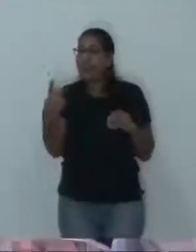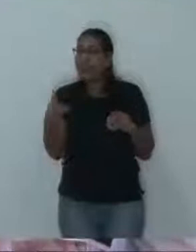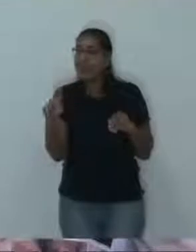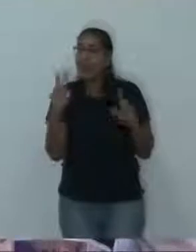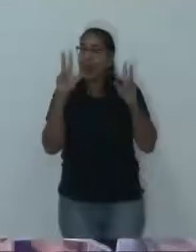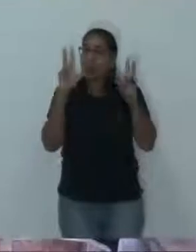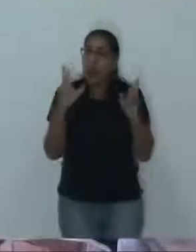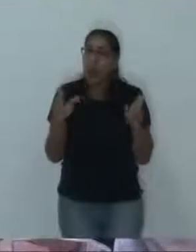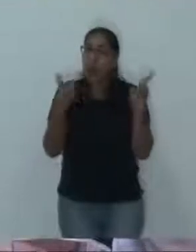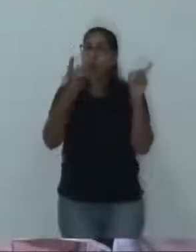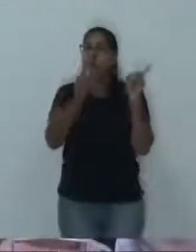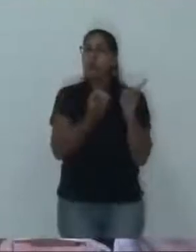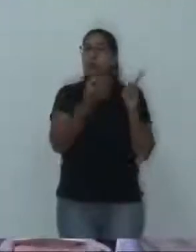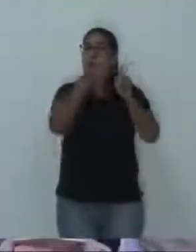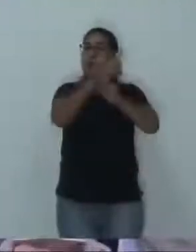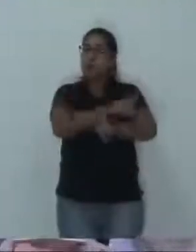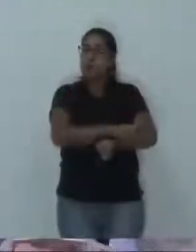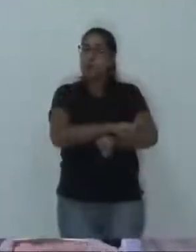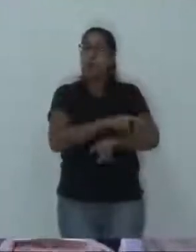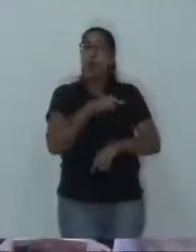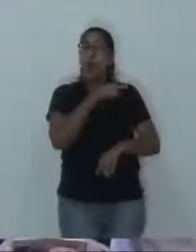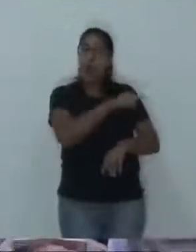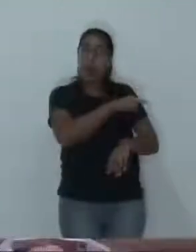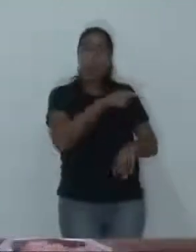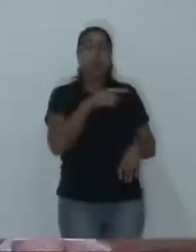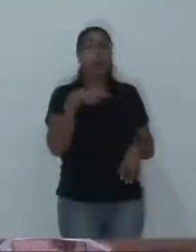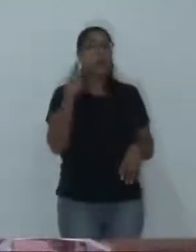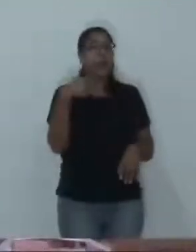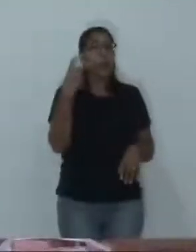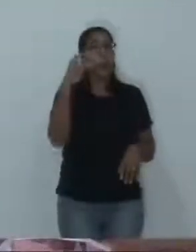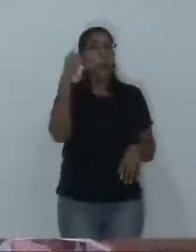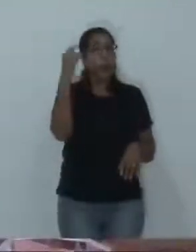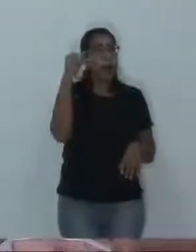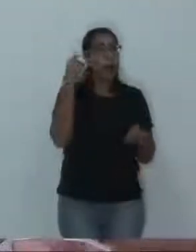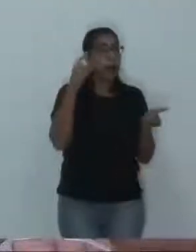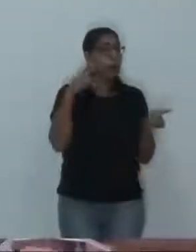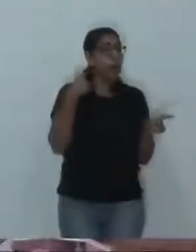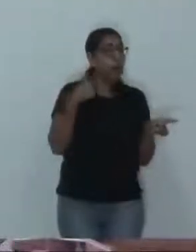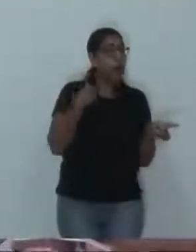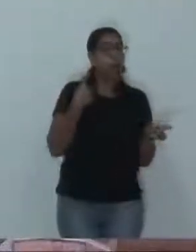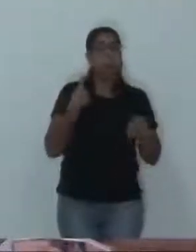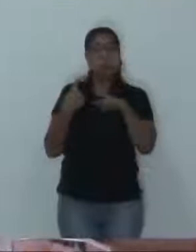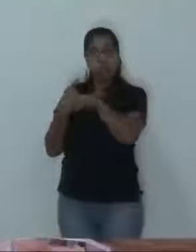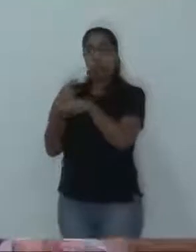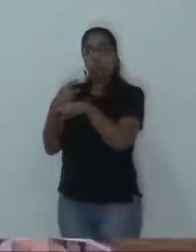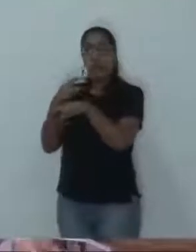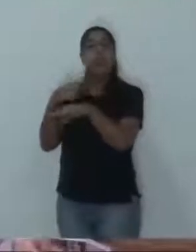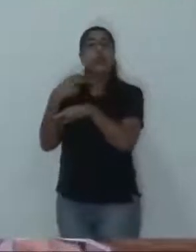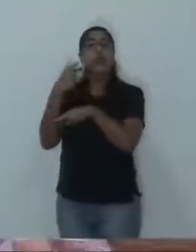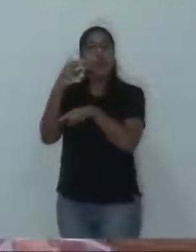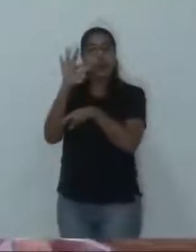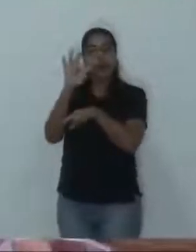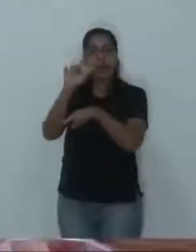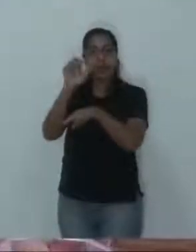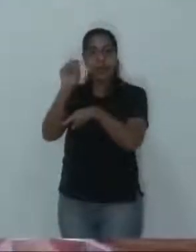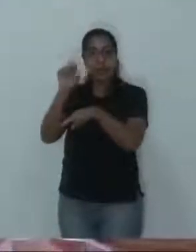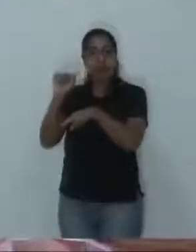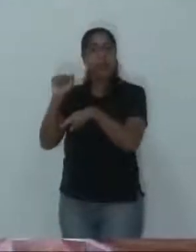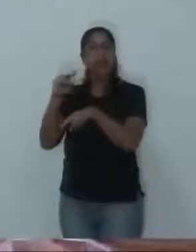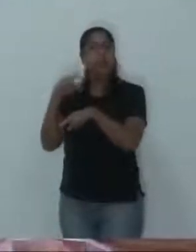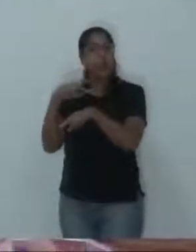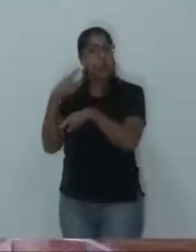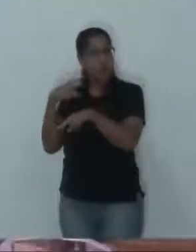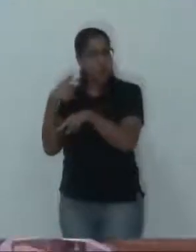Paulinho Palmeira, que é da área jurídica, a vereadora Flávia. No mundo jurídico, quem